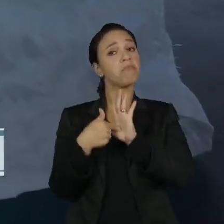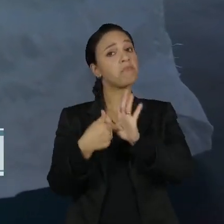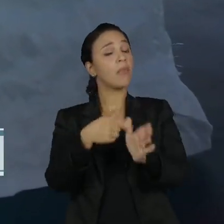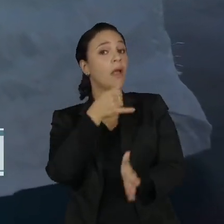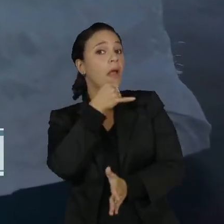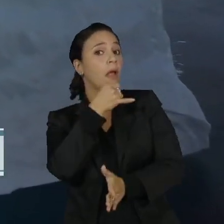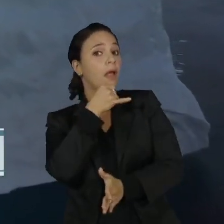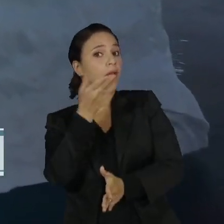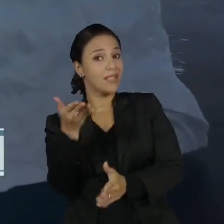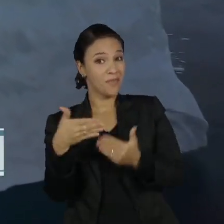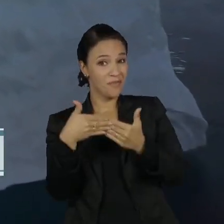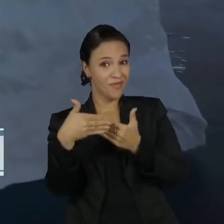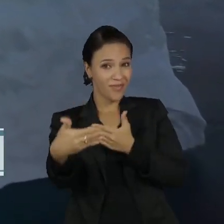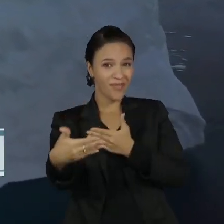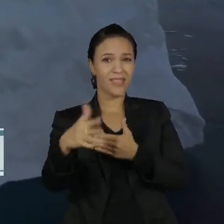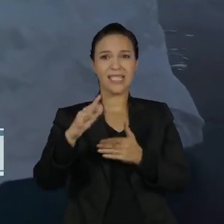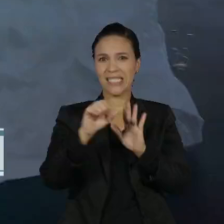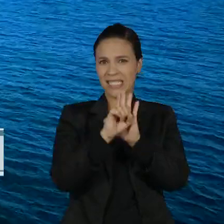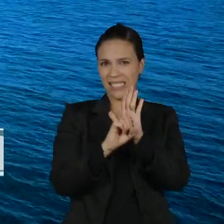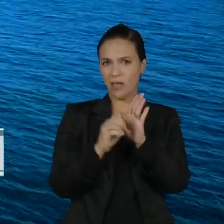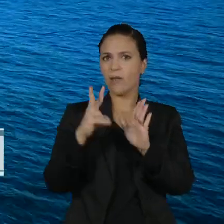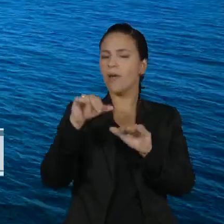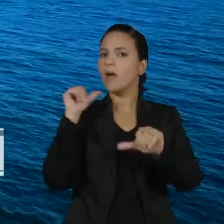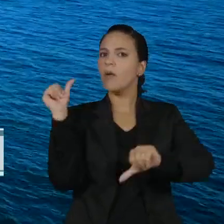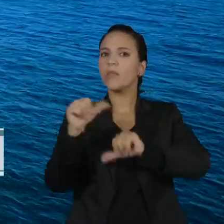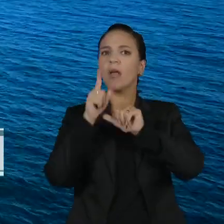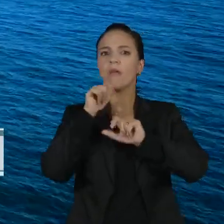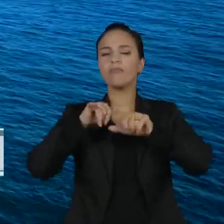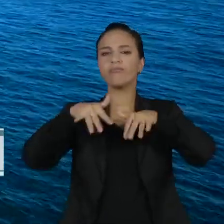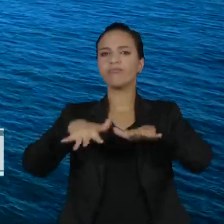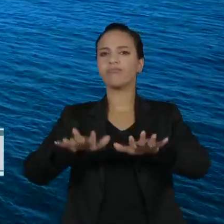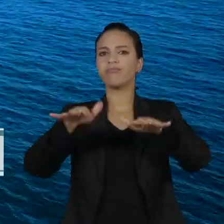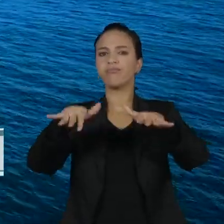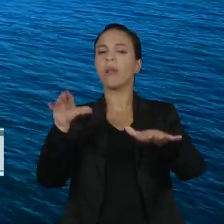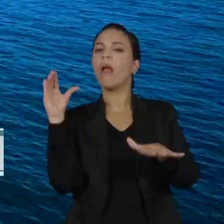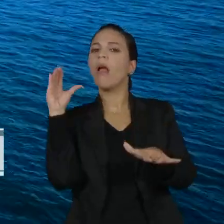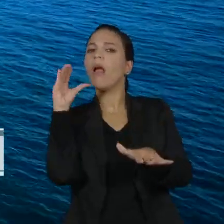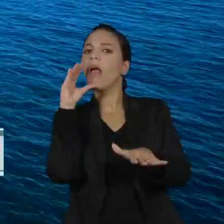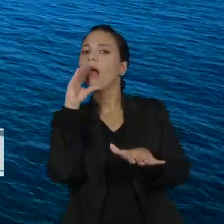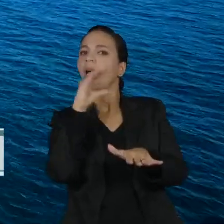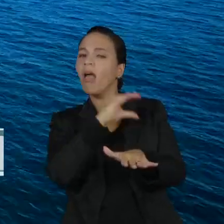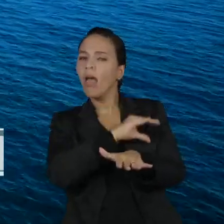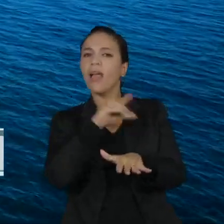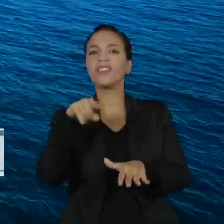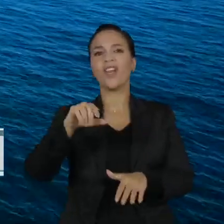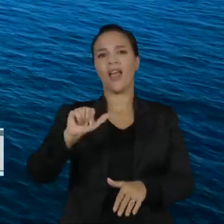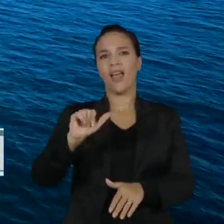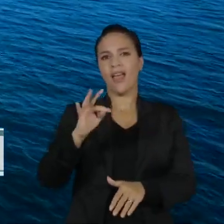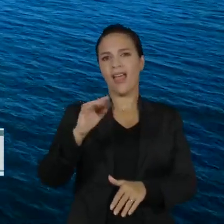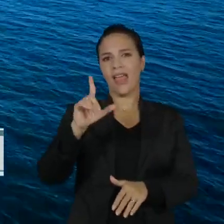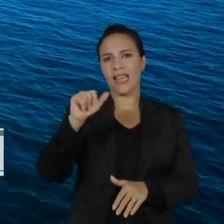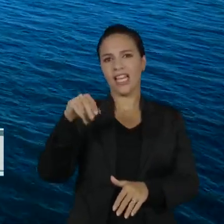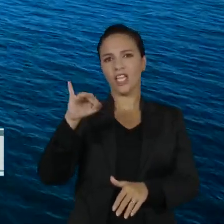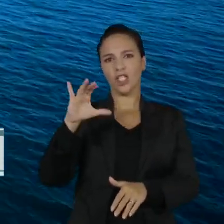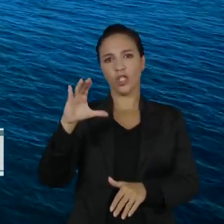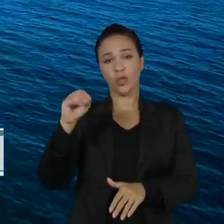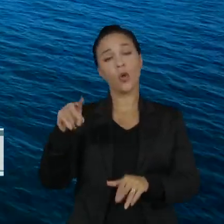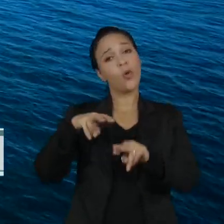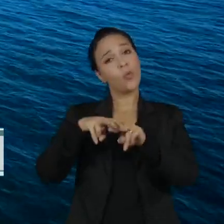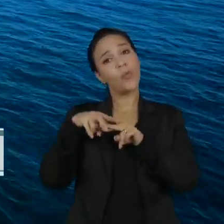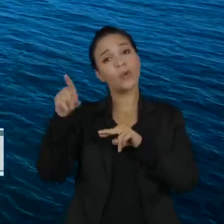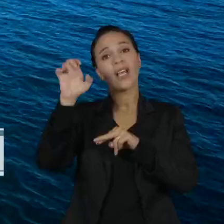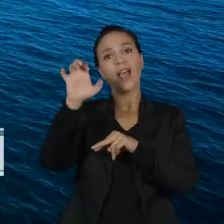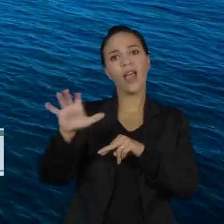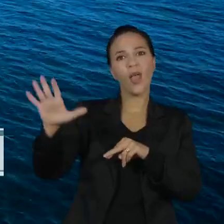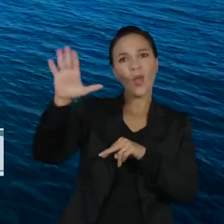estão prevendo, já para meados do século, mudanças na corrente marítima que esquenta o Atlântico Norte, responsável hoje por deixar o clima da